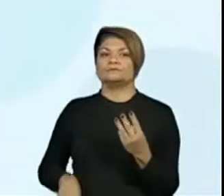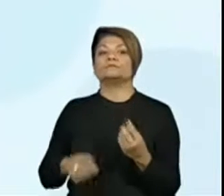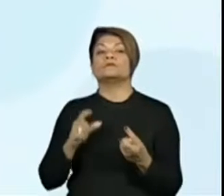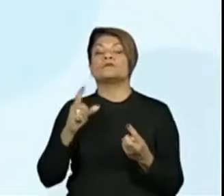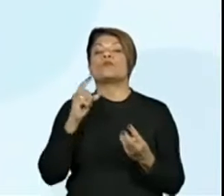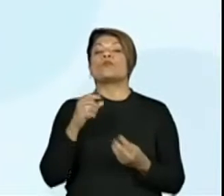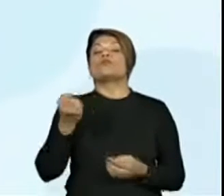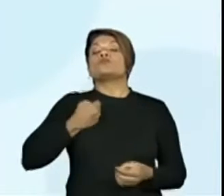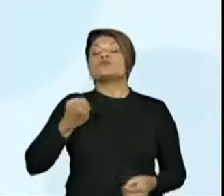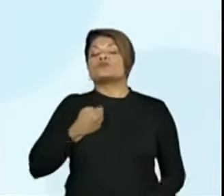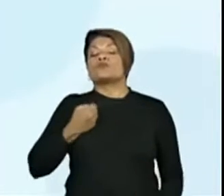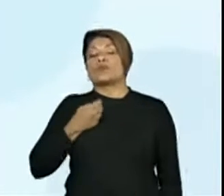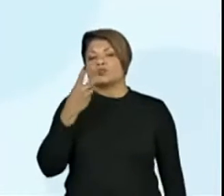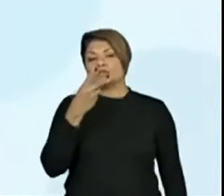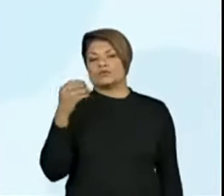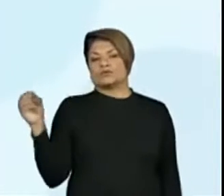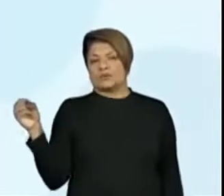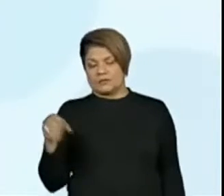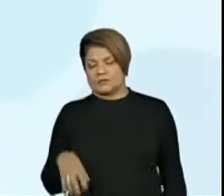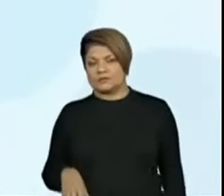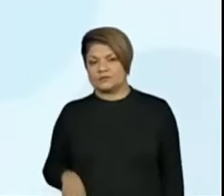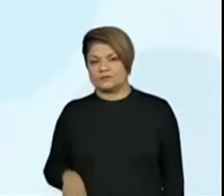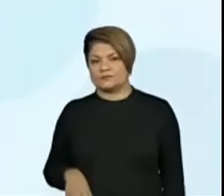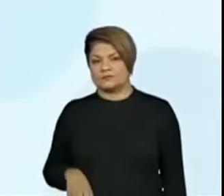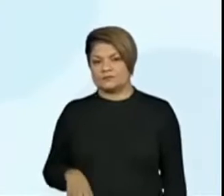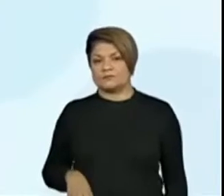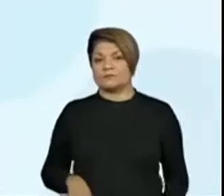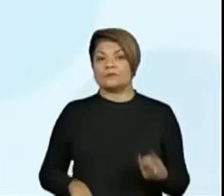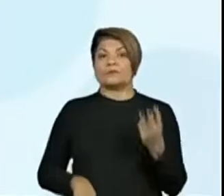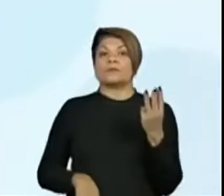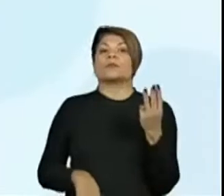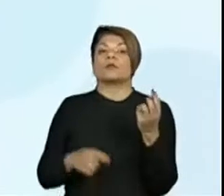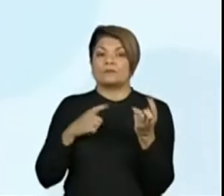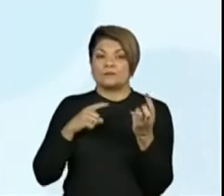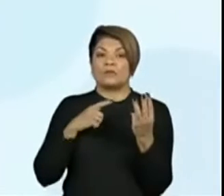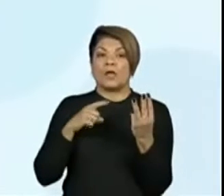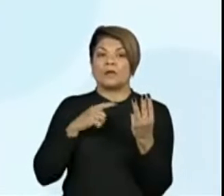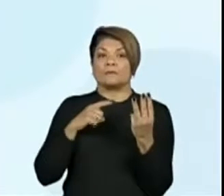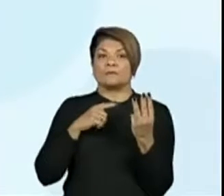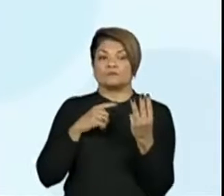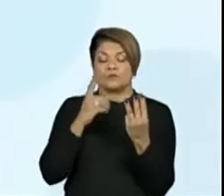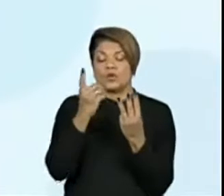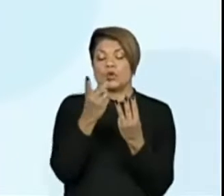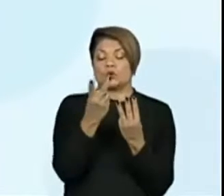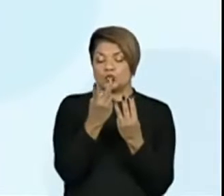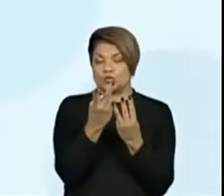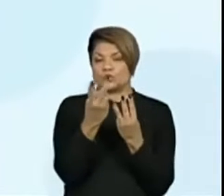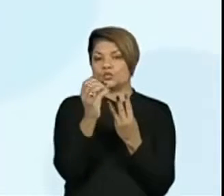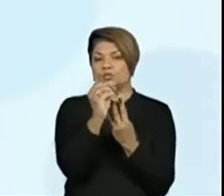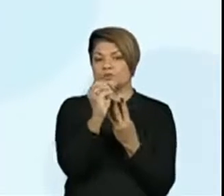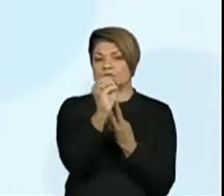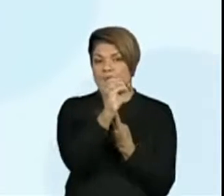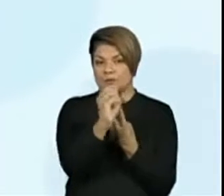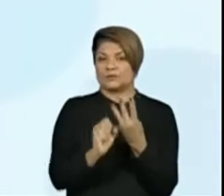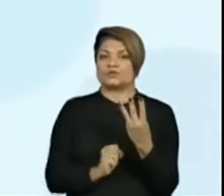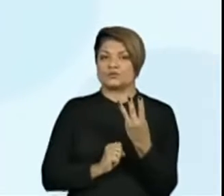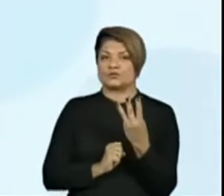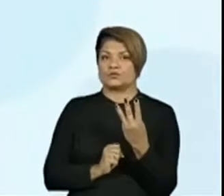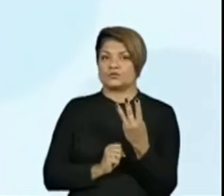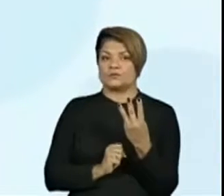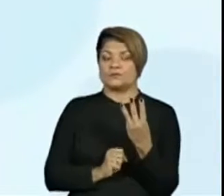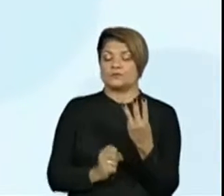duzentos, eu vou seguindo ali uma ordem, não é? Do menor para o maior, olha só, cem. Aí o